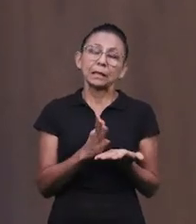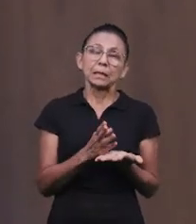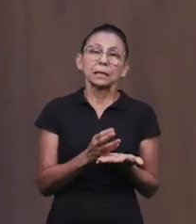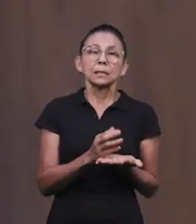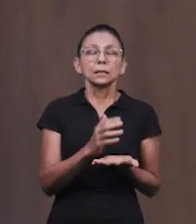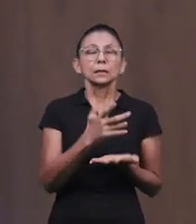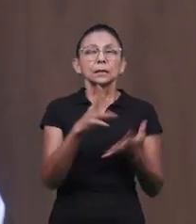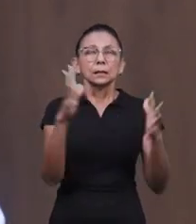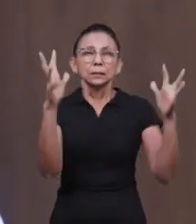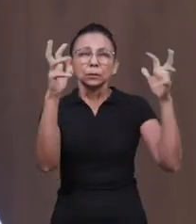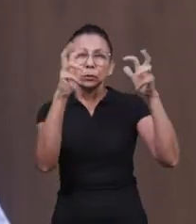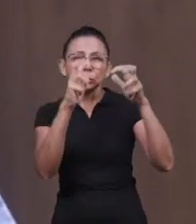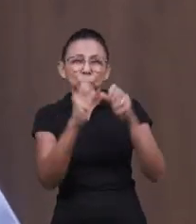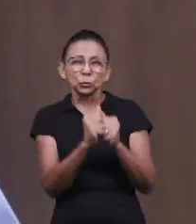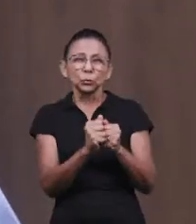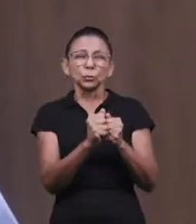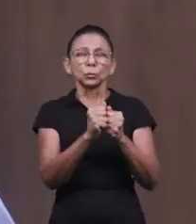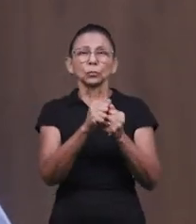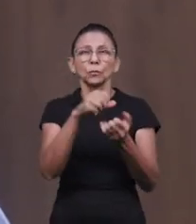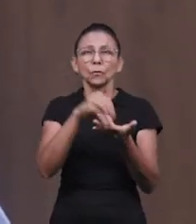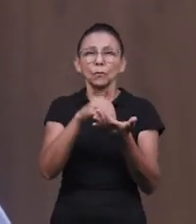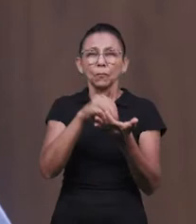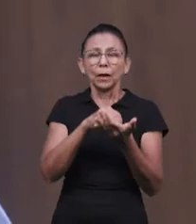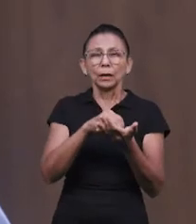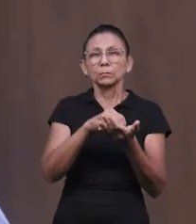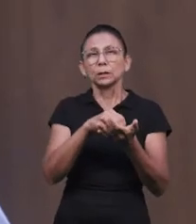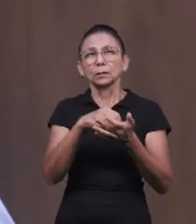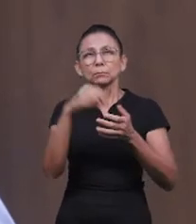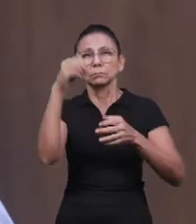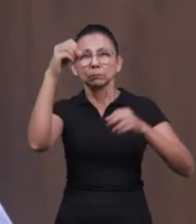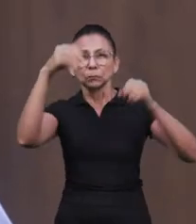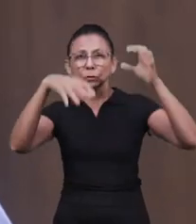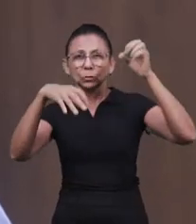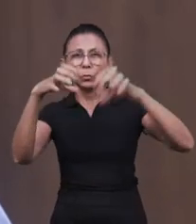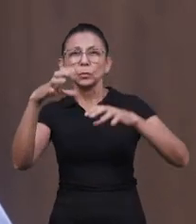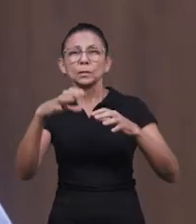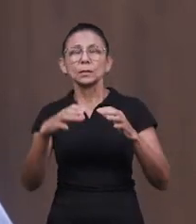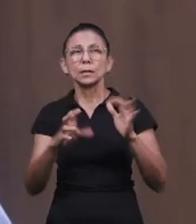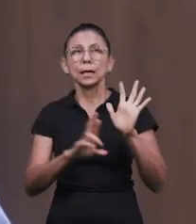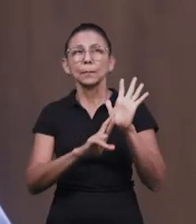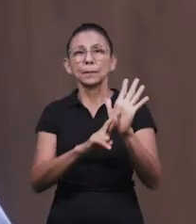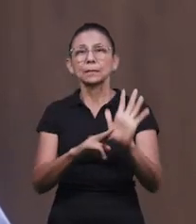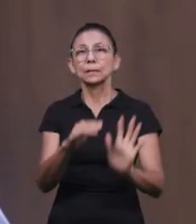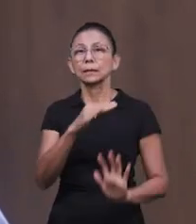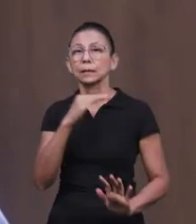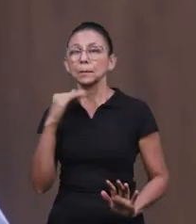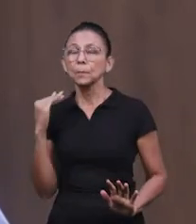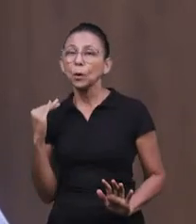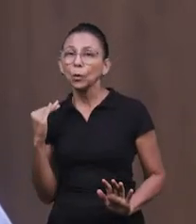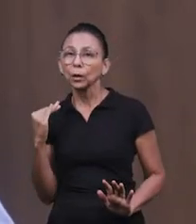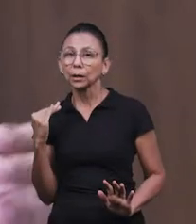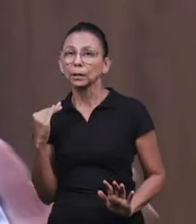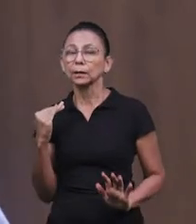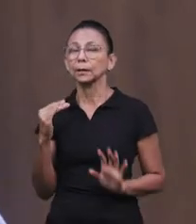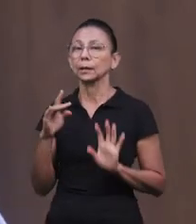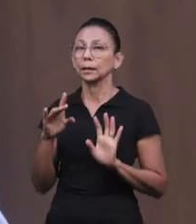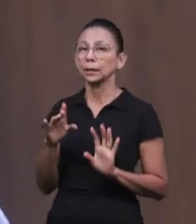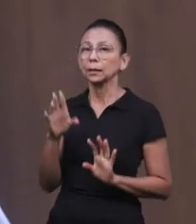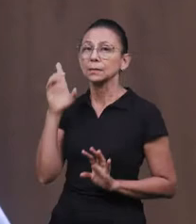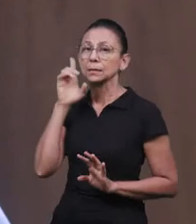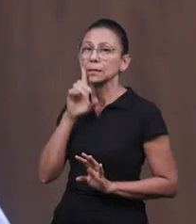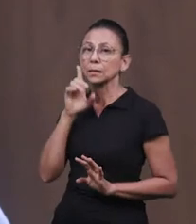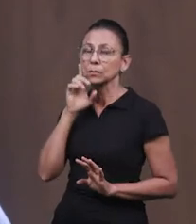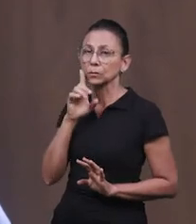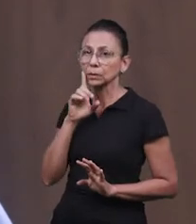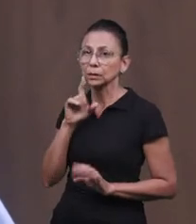preocupação da morte era essa. E nos Estados Unidos, nos Estados Unidos da América, a questão das bruxas e